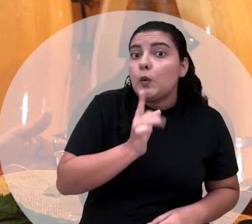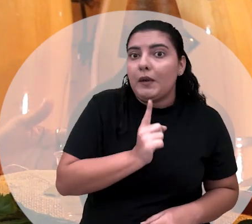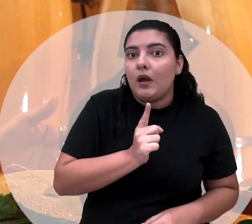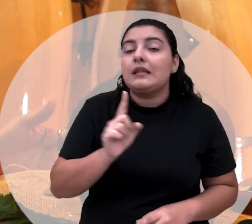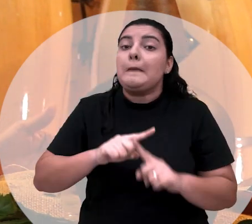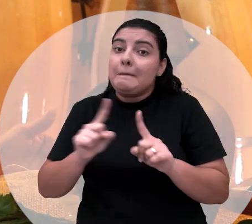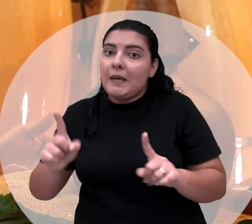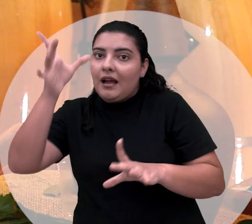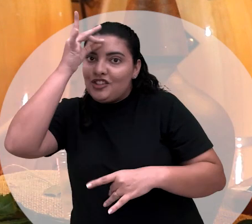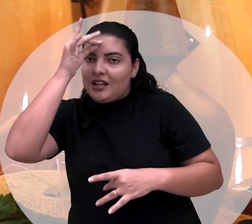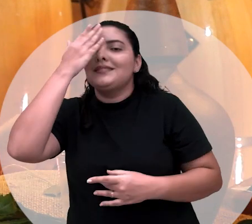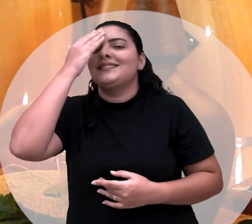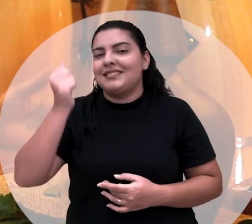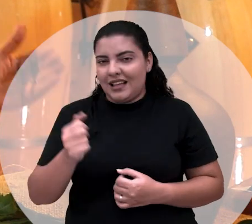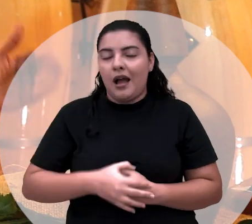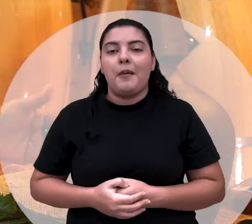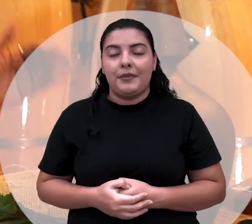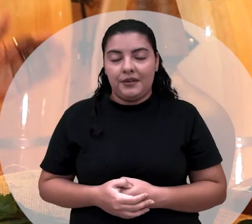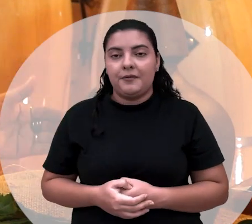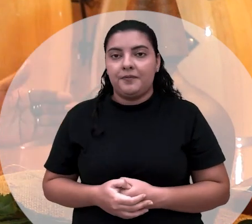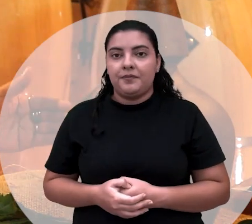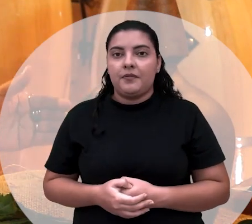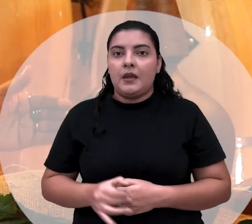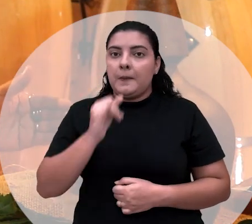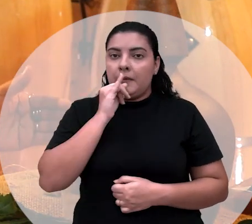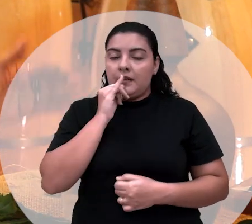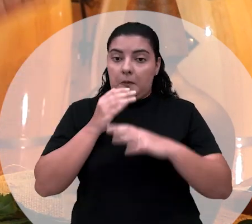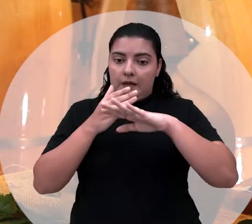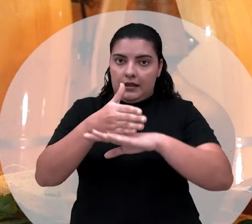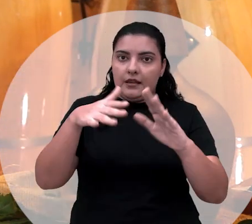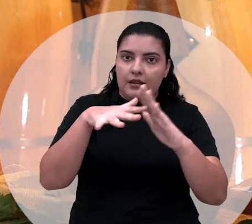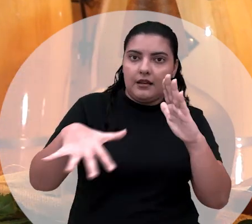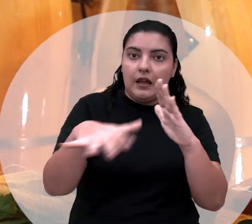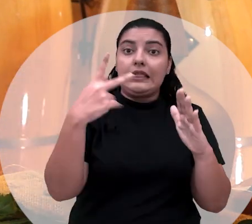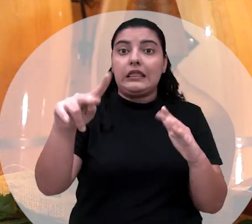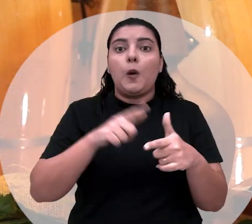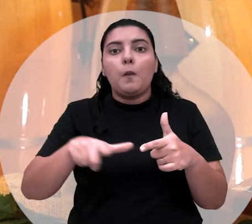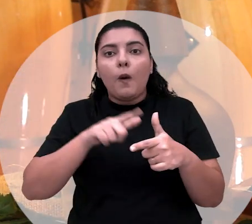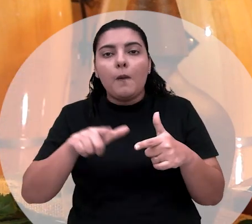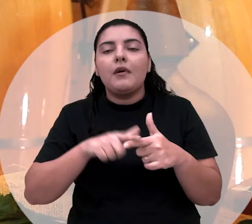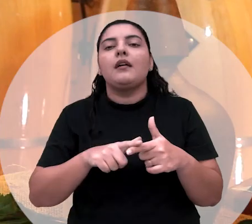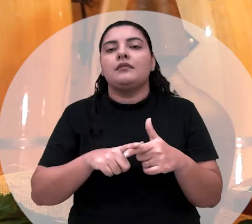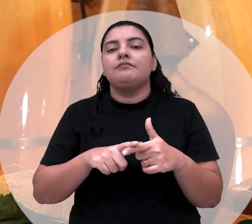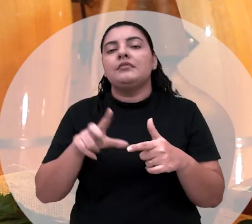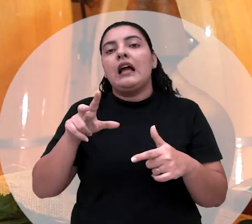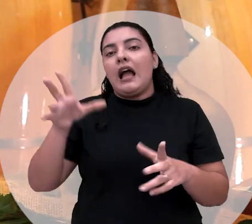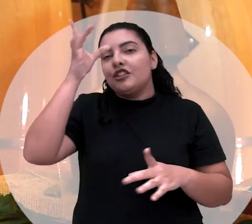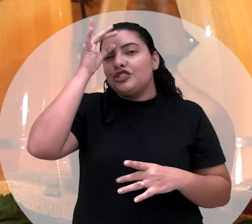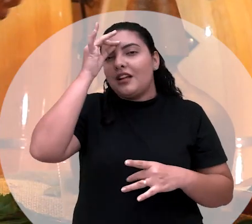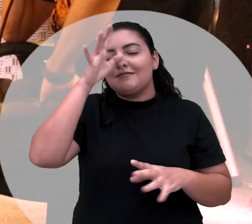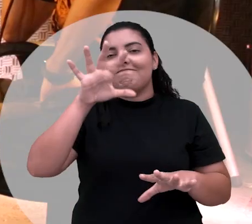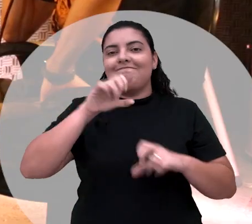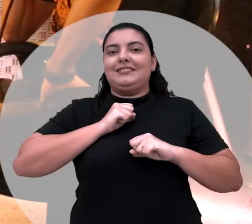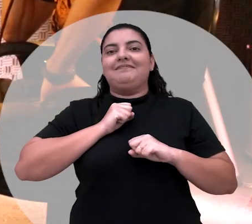E se você está dentro de terreiro com o seu pensamento firmado, com o seu problema, a entidade vai pegar. E